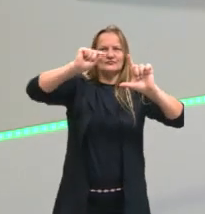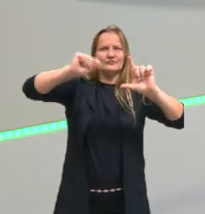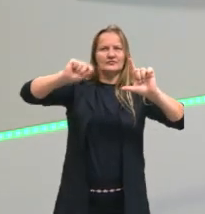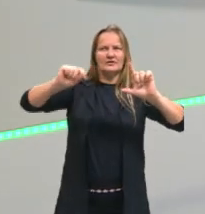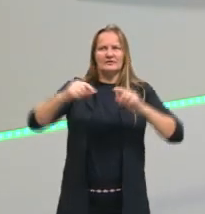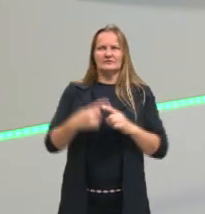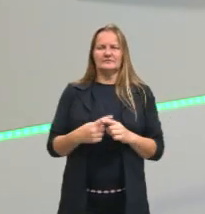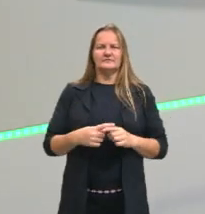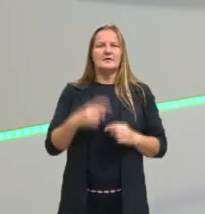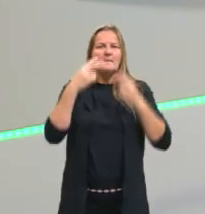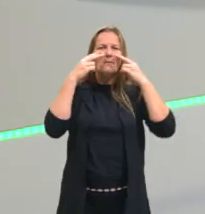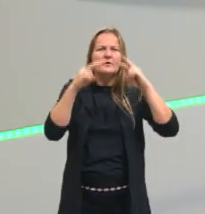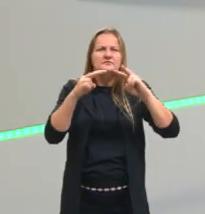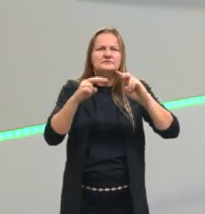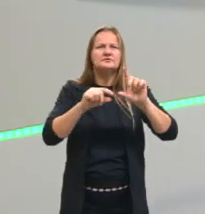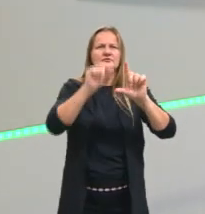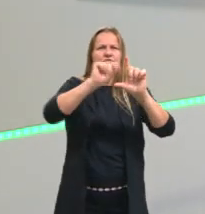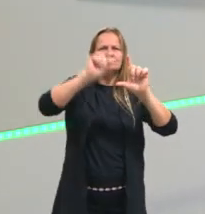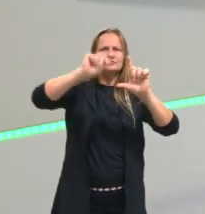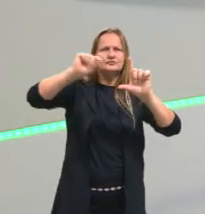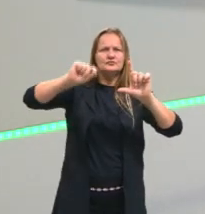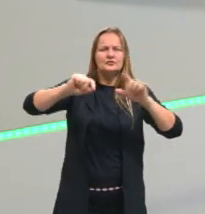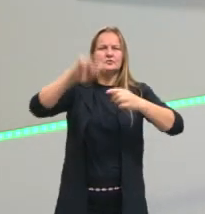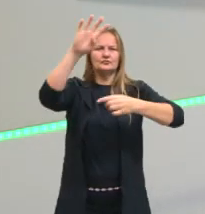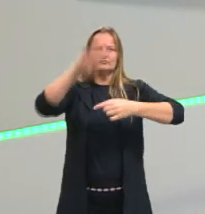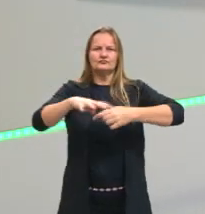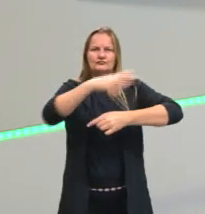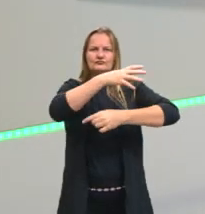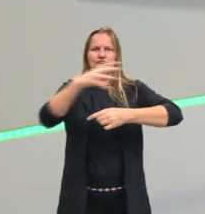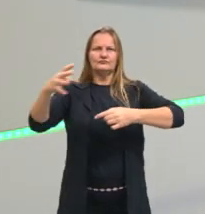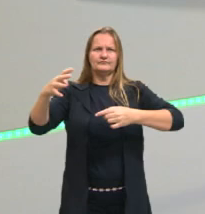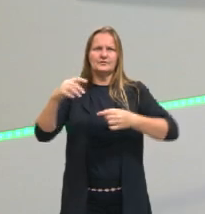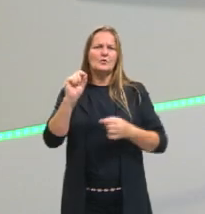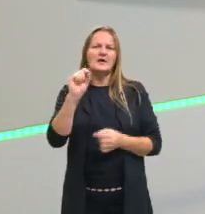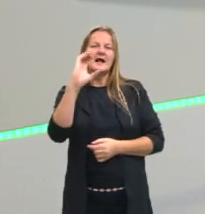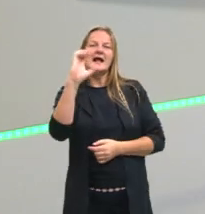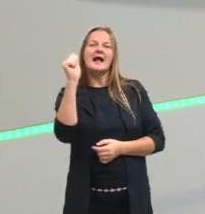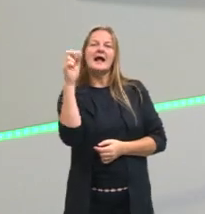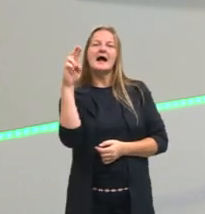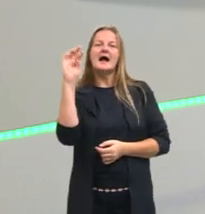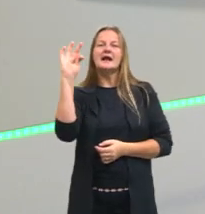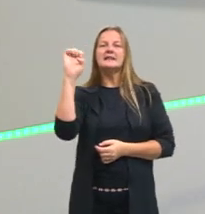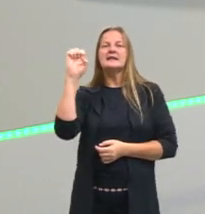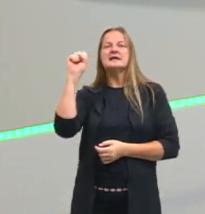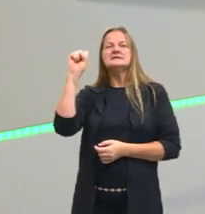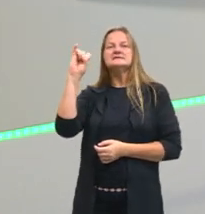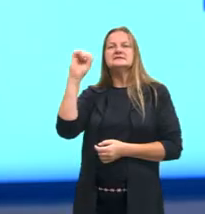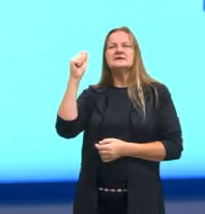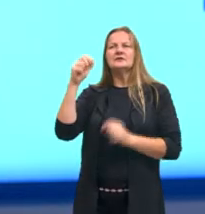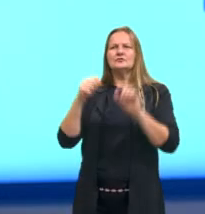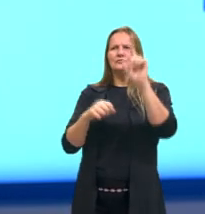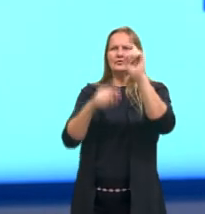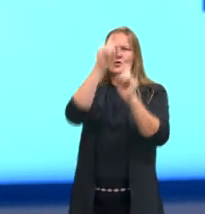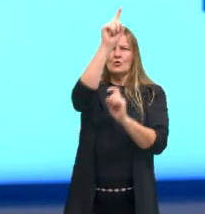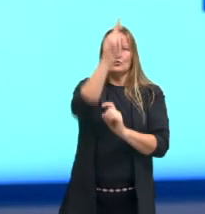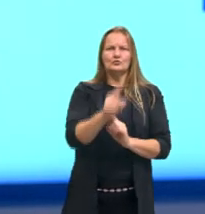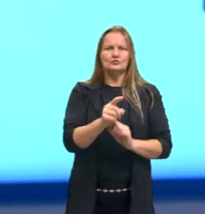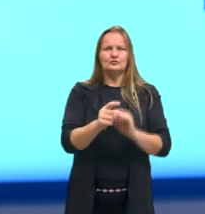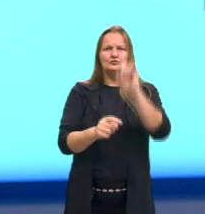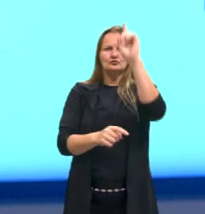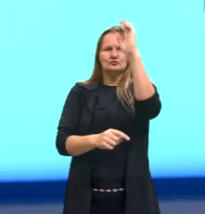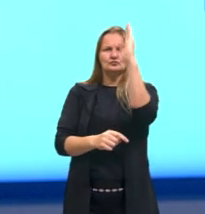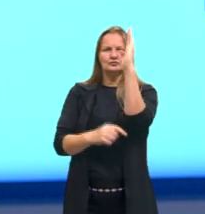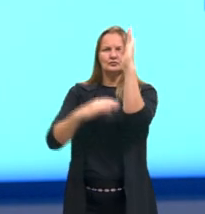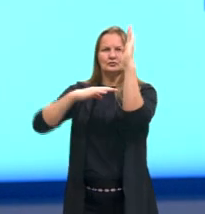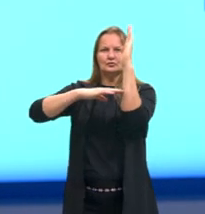pode ver, né? Ele é um gráfico com eixo cartesiano. O que é isso, né? O famoso X e o Y. Então, aqui, no lugar